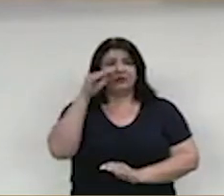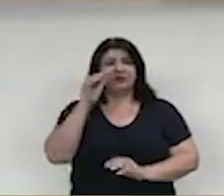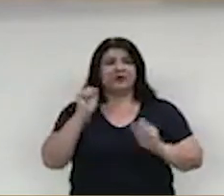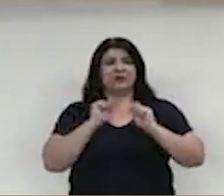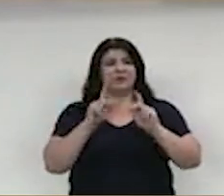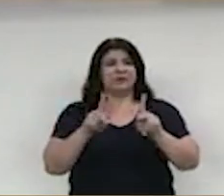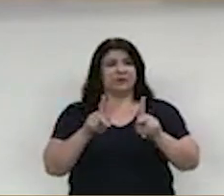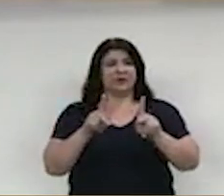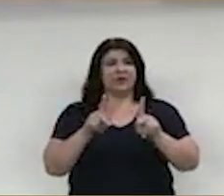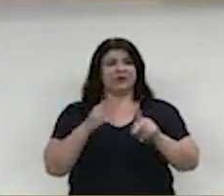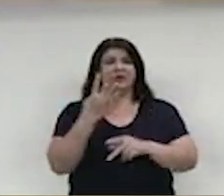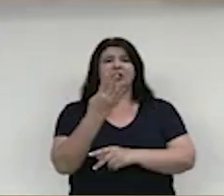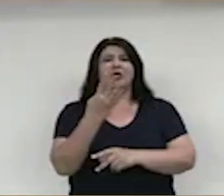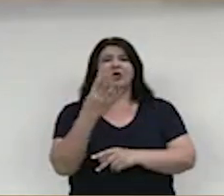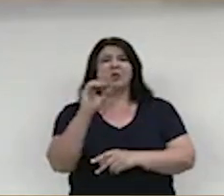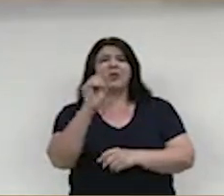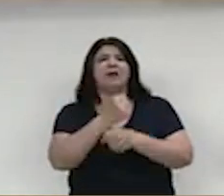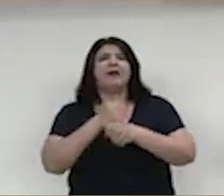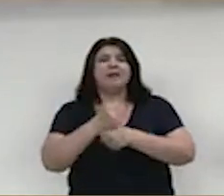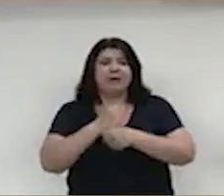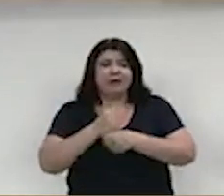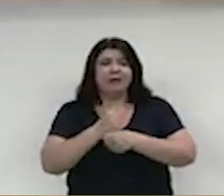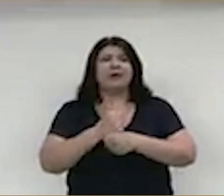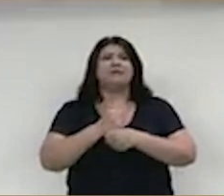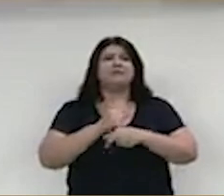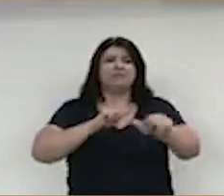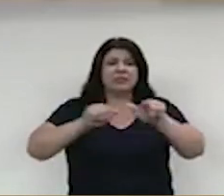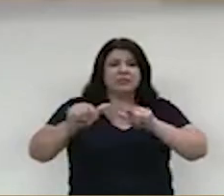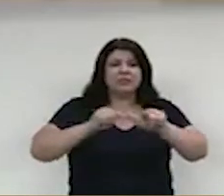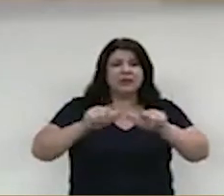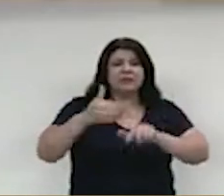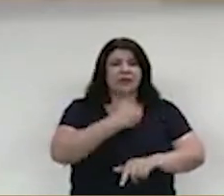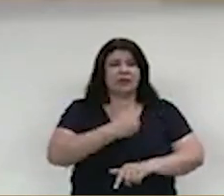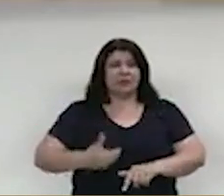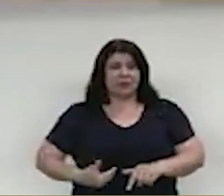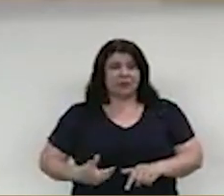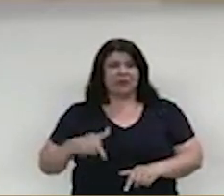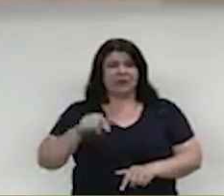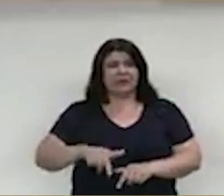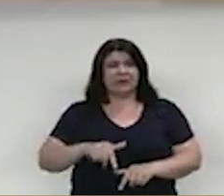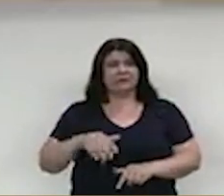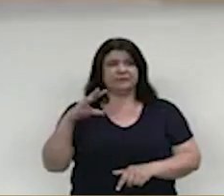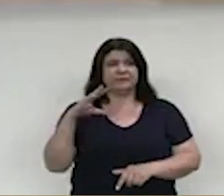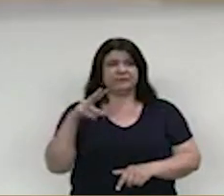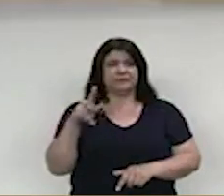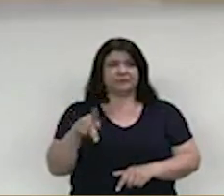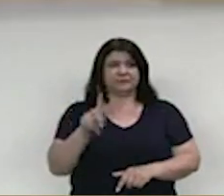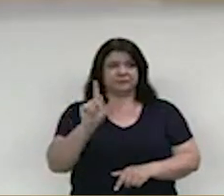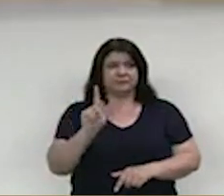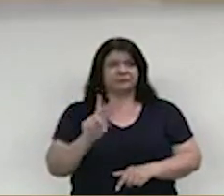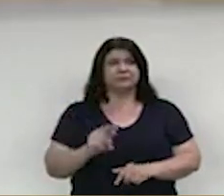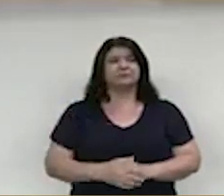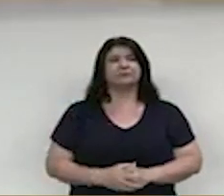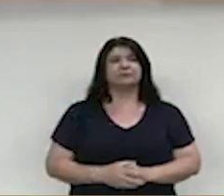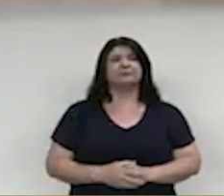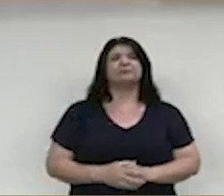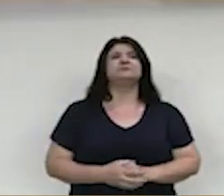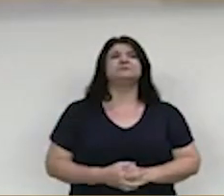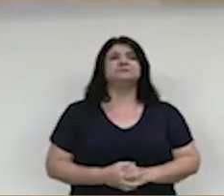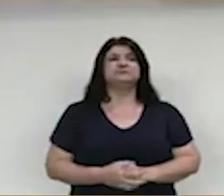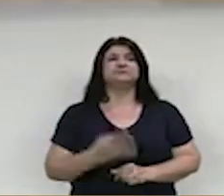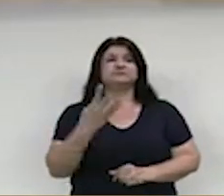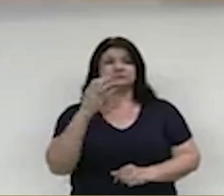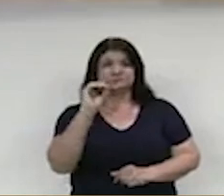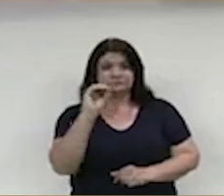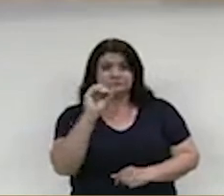aposentado, 40 anos de serviços públicos prestados, 40 anos, né? 40 anos de serviços